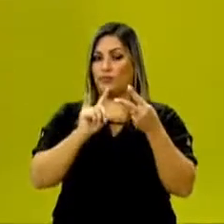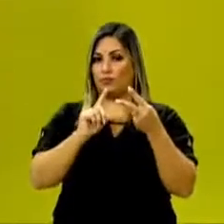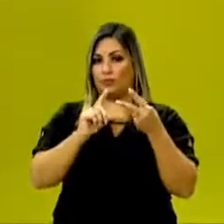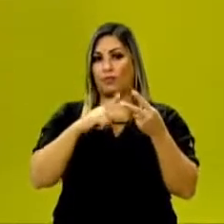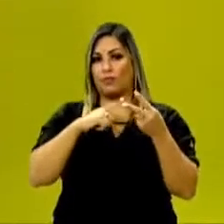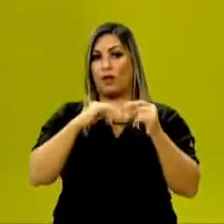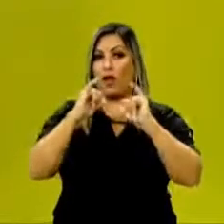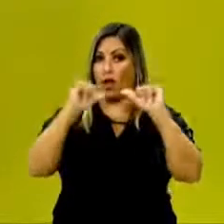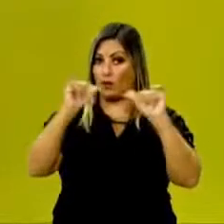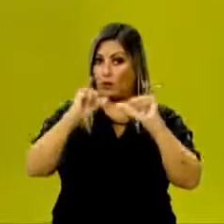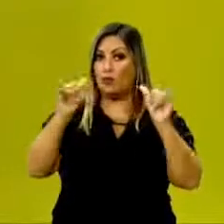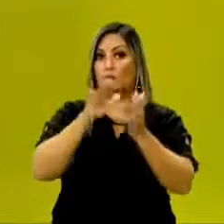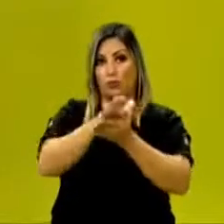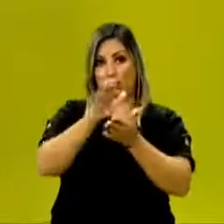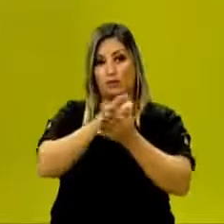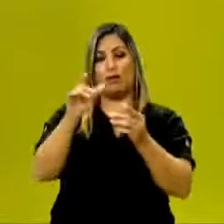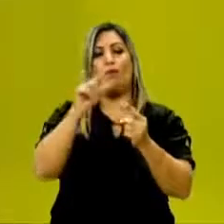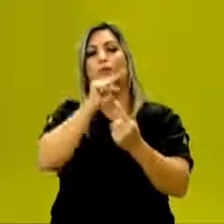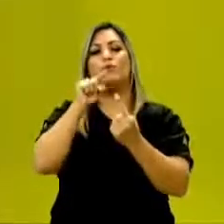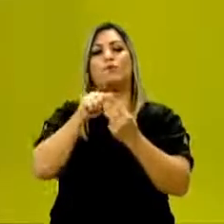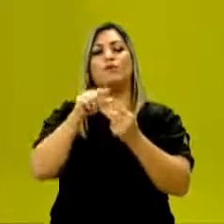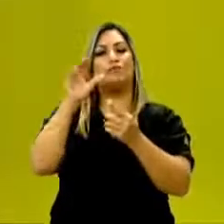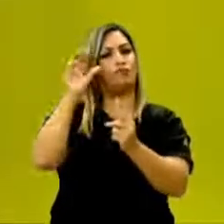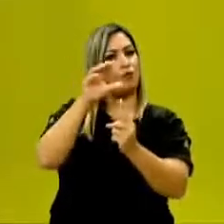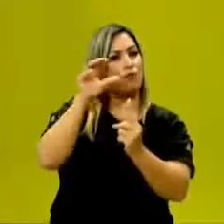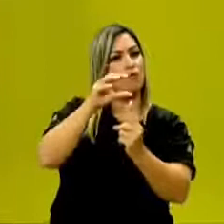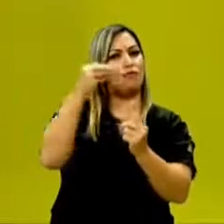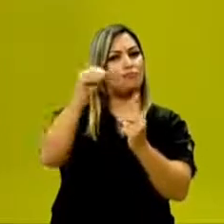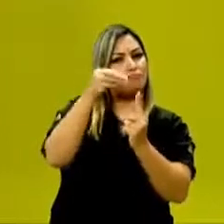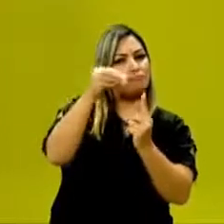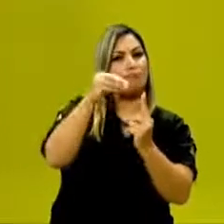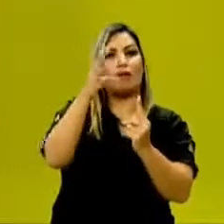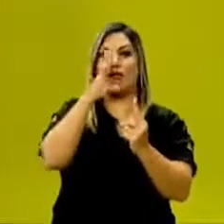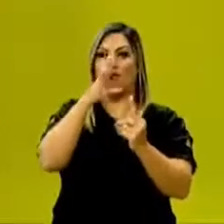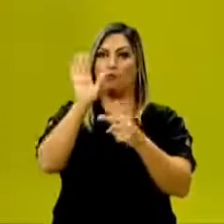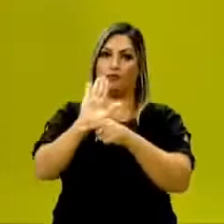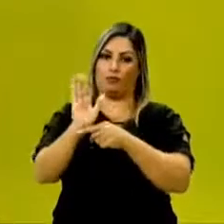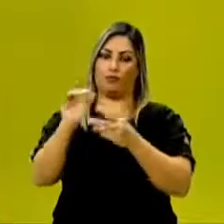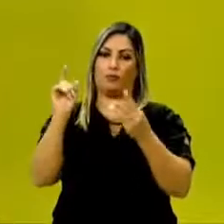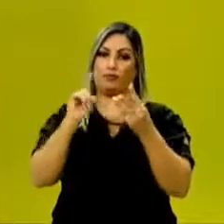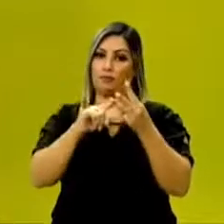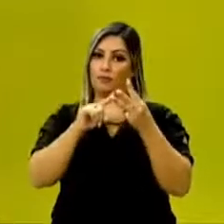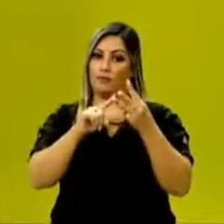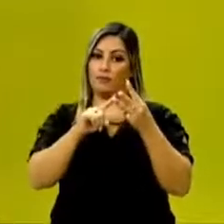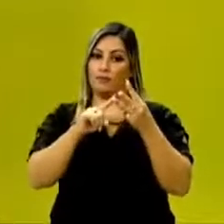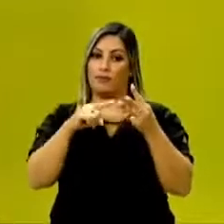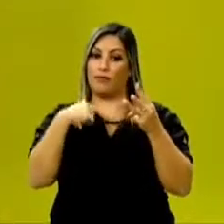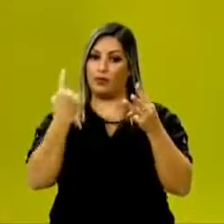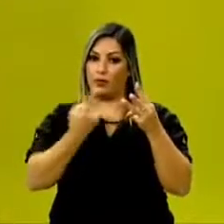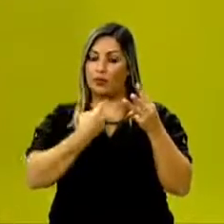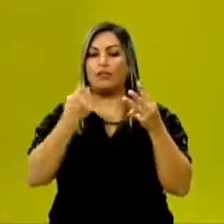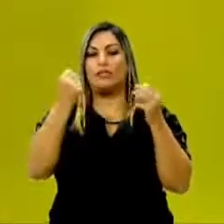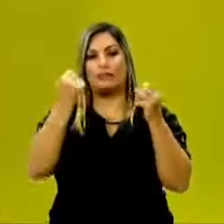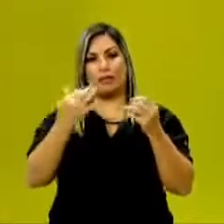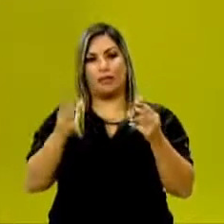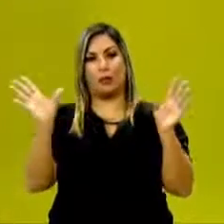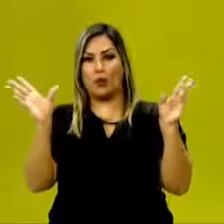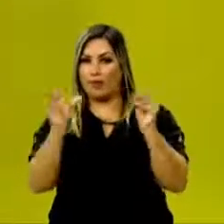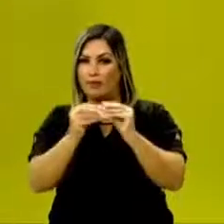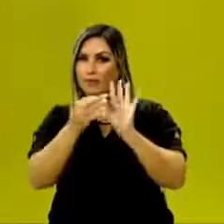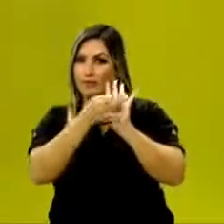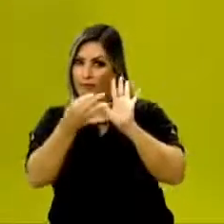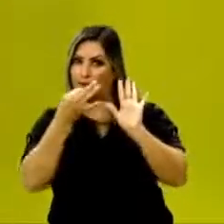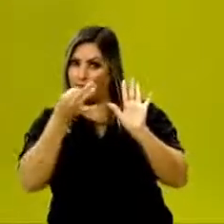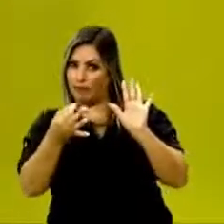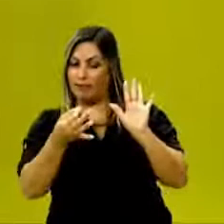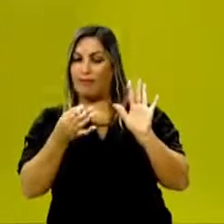Um anúncio publicitário, ele tem o objetivo de convencer a assistir o filme. E aí, quando nós falamos em resenha,